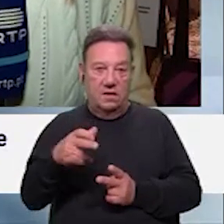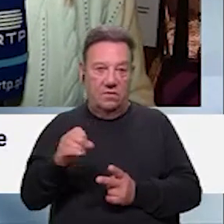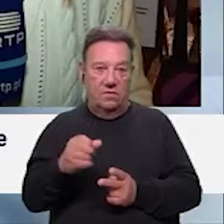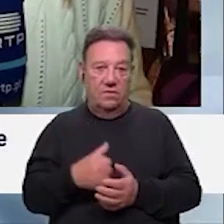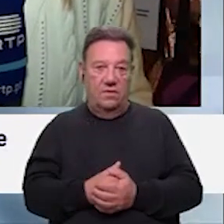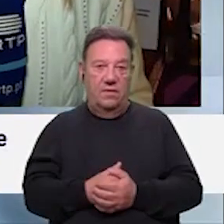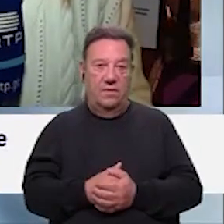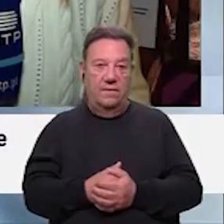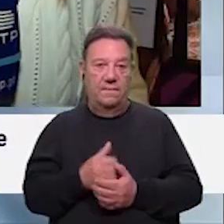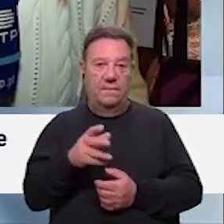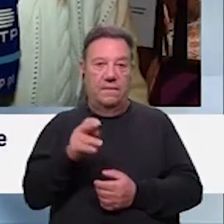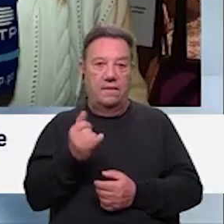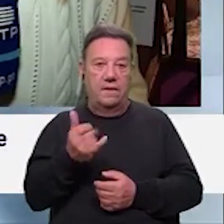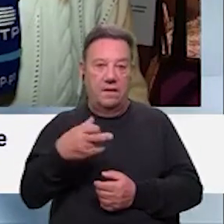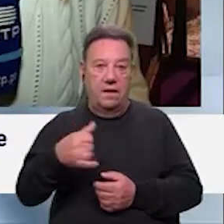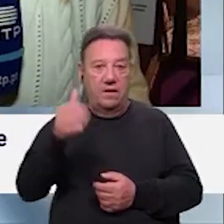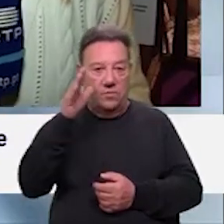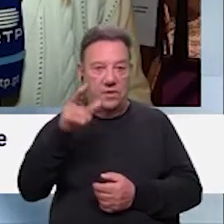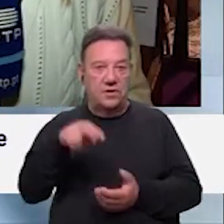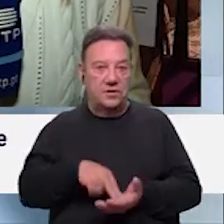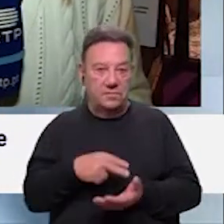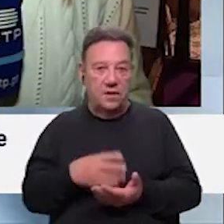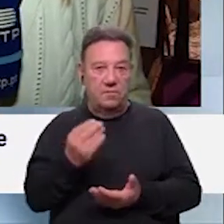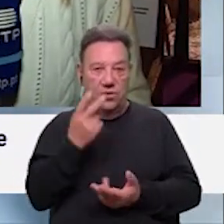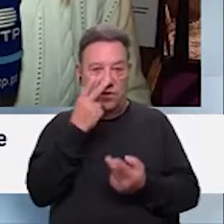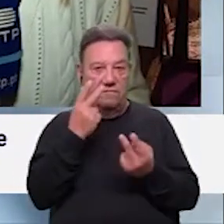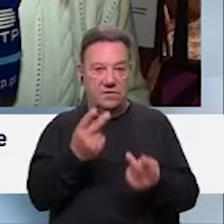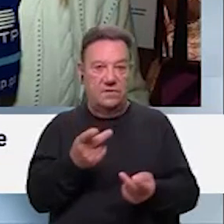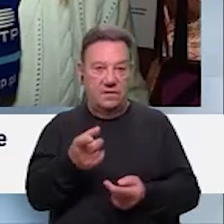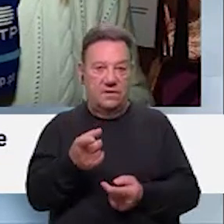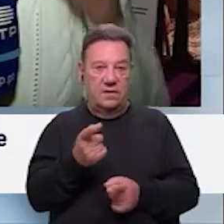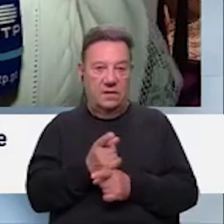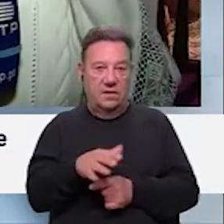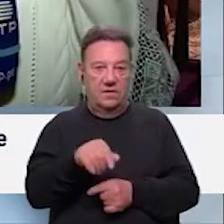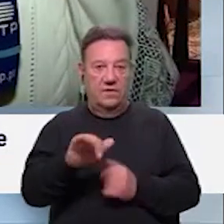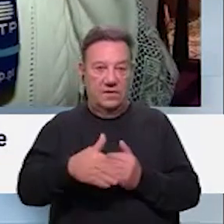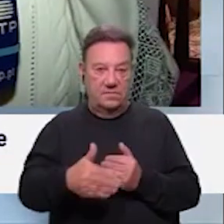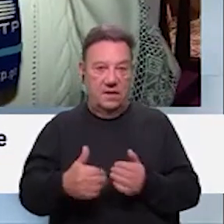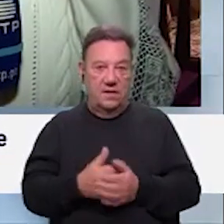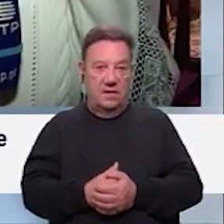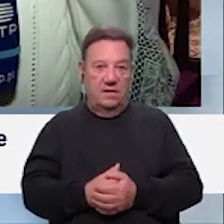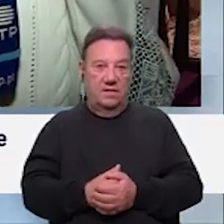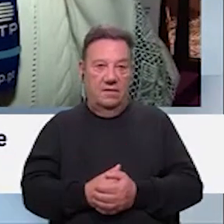Costa. Mariana, muito boa tarde. Esperam-se muitos visitantes por aí este fim de semana.